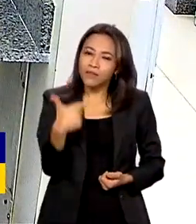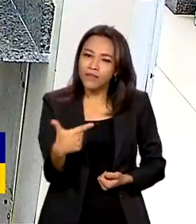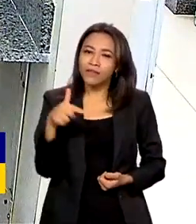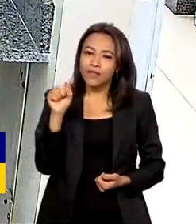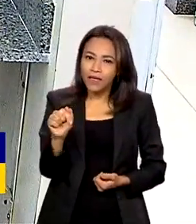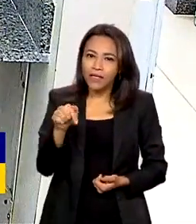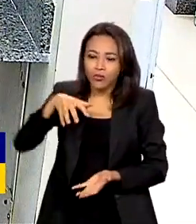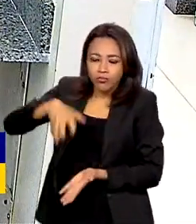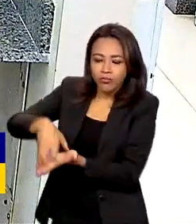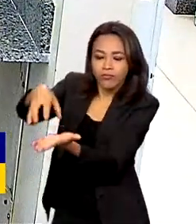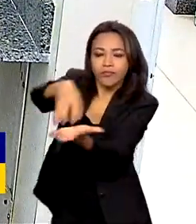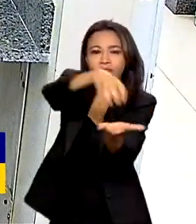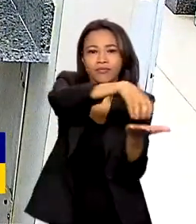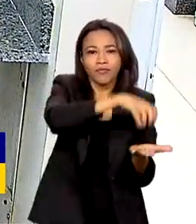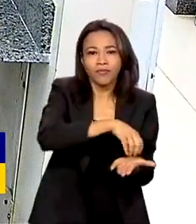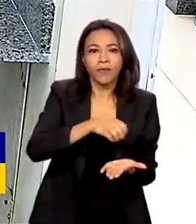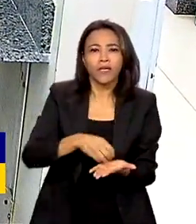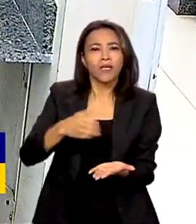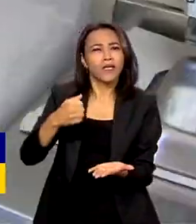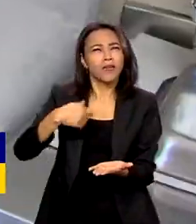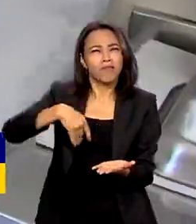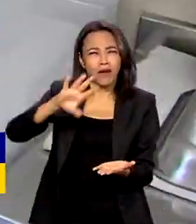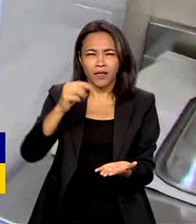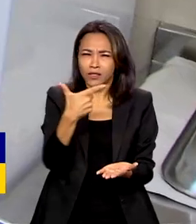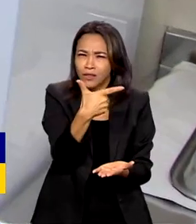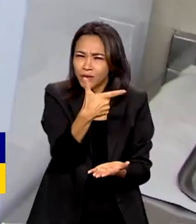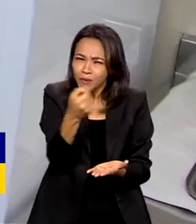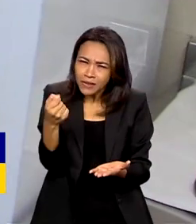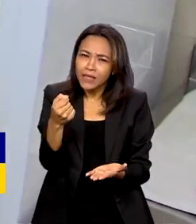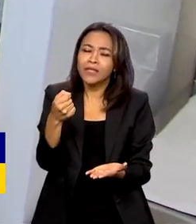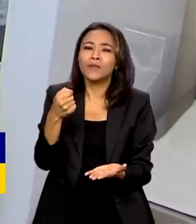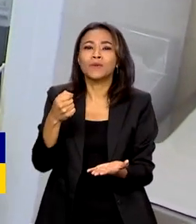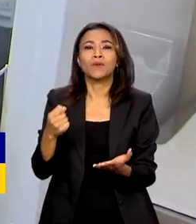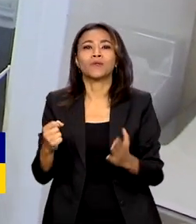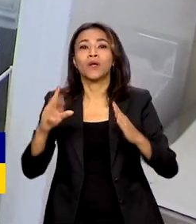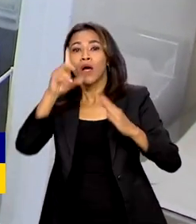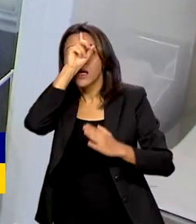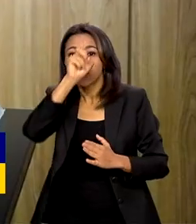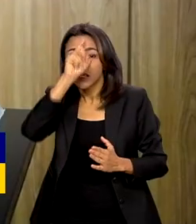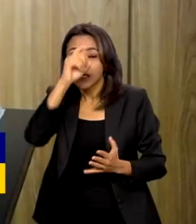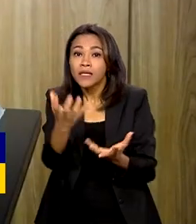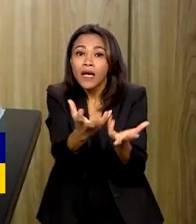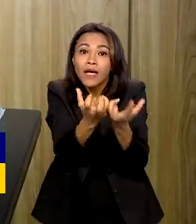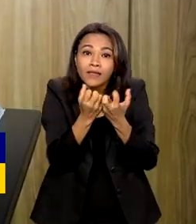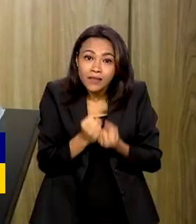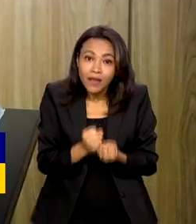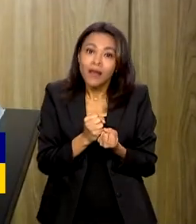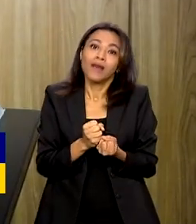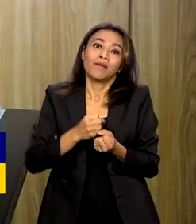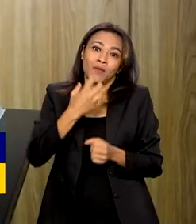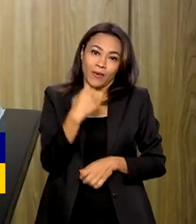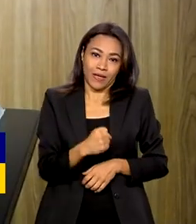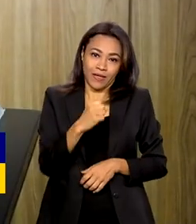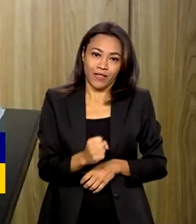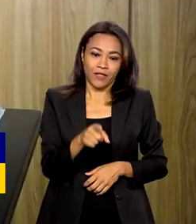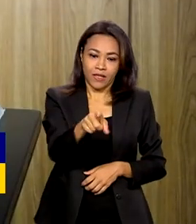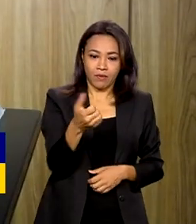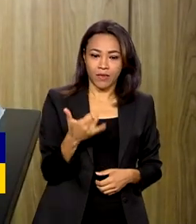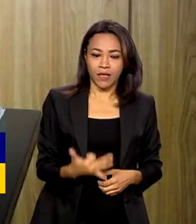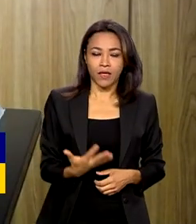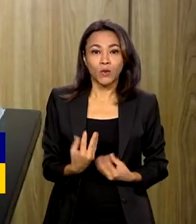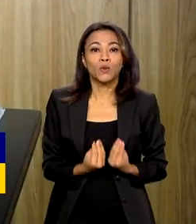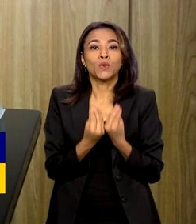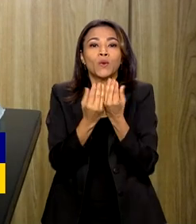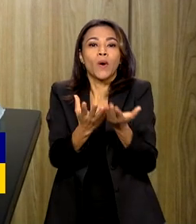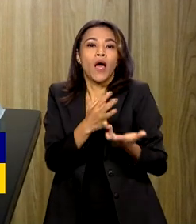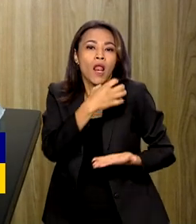postos de coleta distribuídos em todos os estados brasileiros. Doar leite materno não